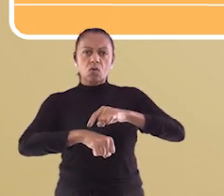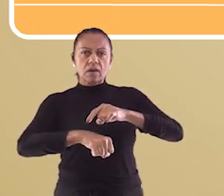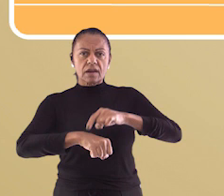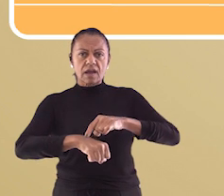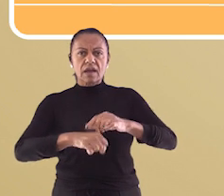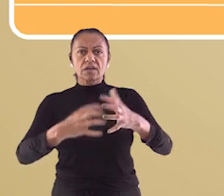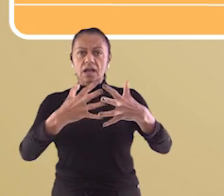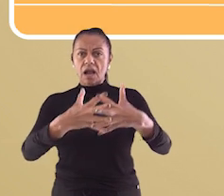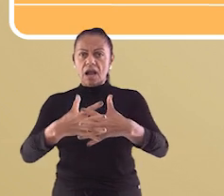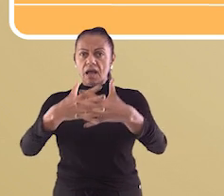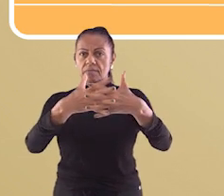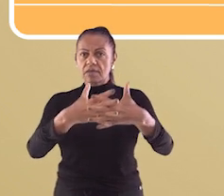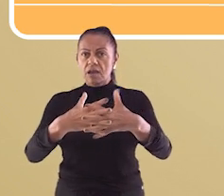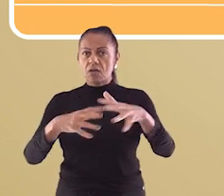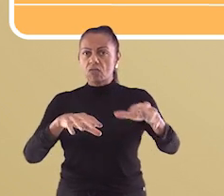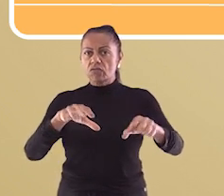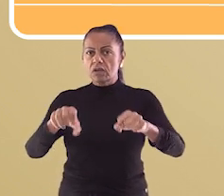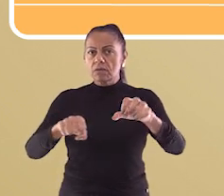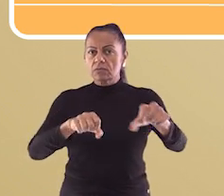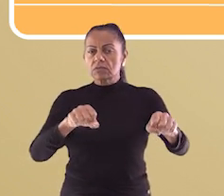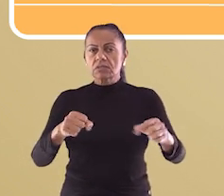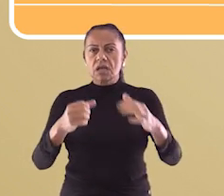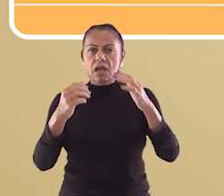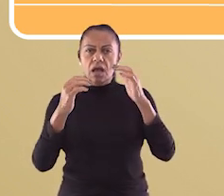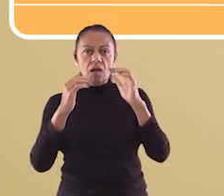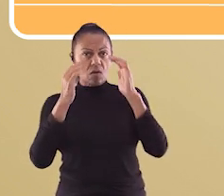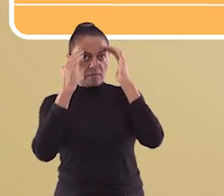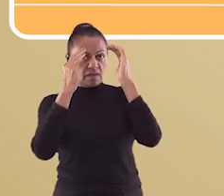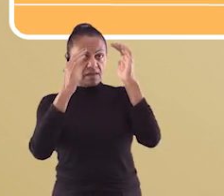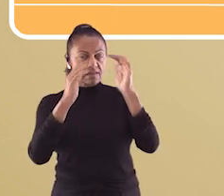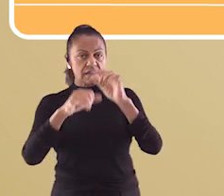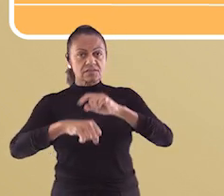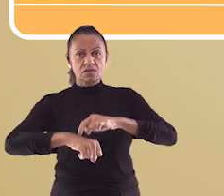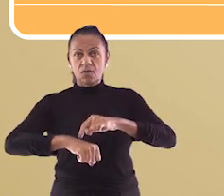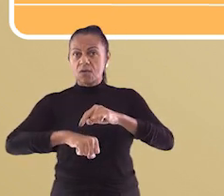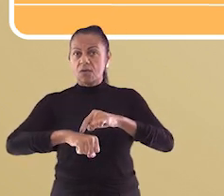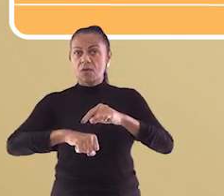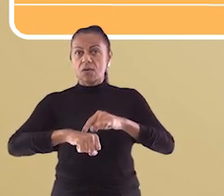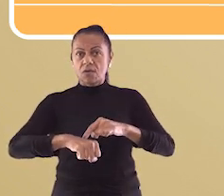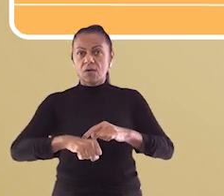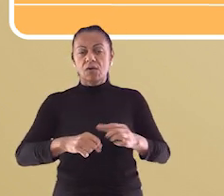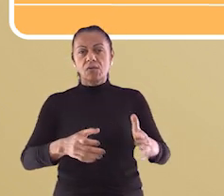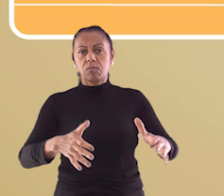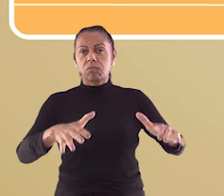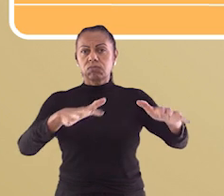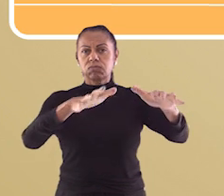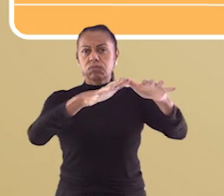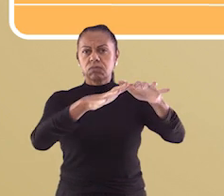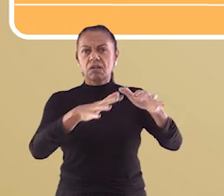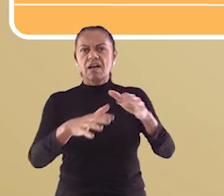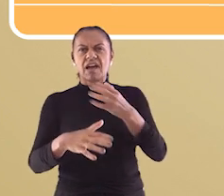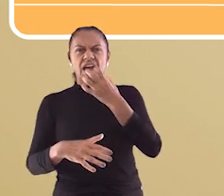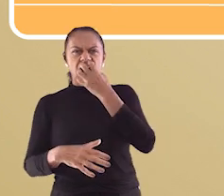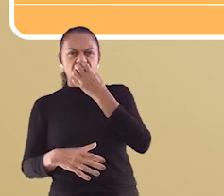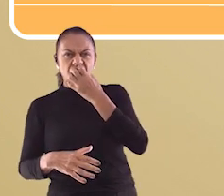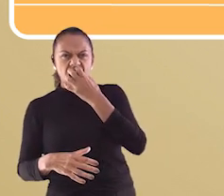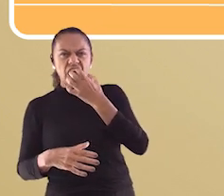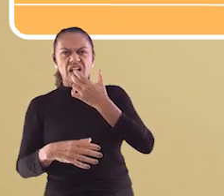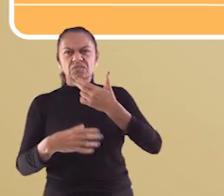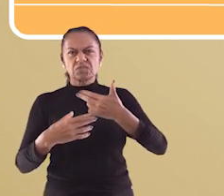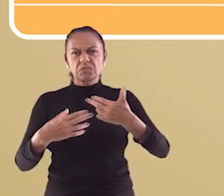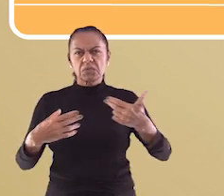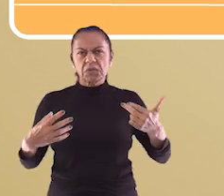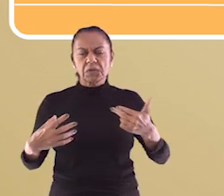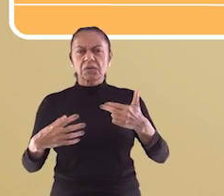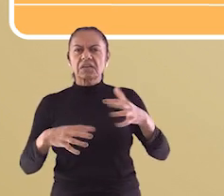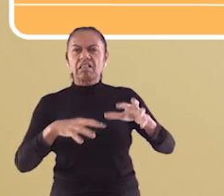acontecer, obedeça ao horário. Com isso, você estará evitando que animais soltos na rua rasam seu